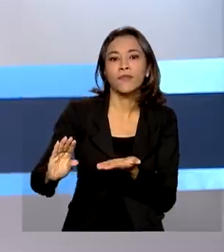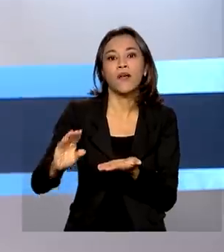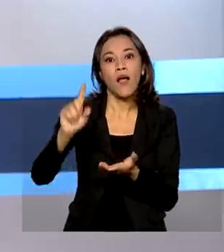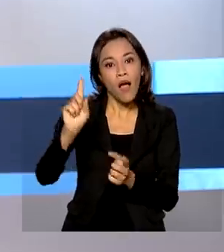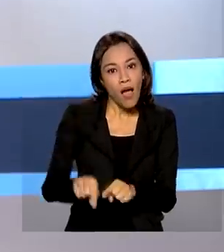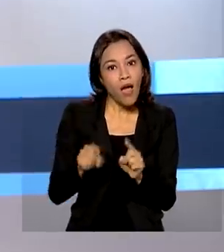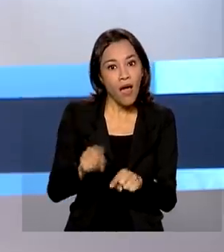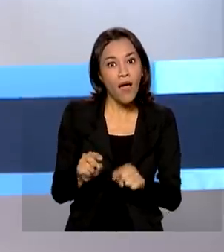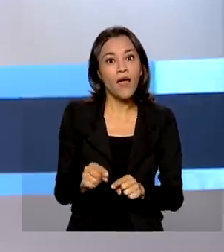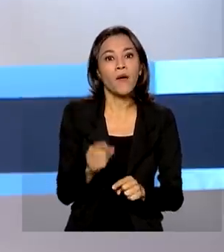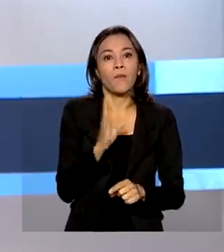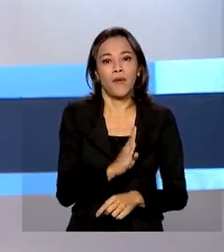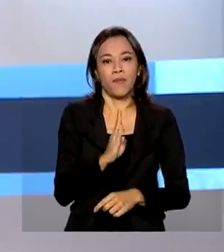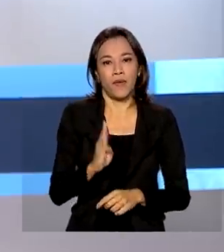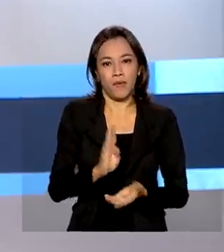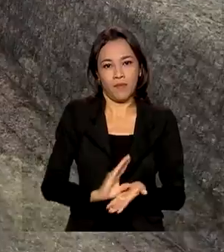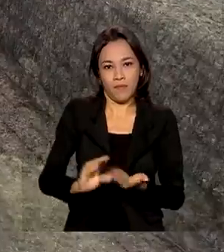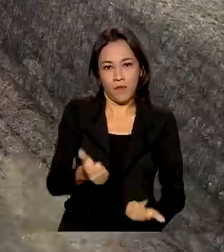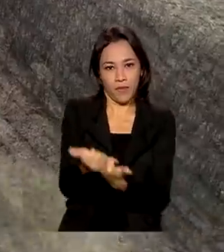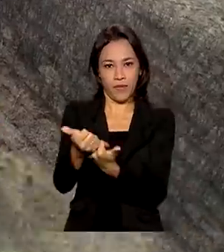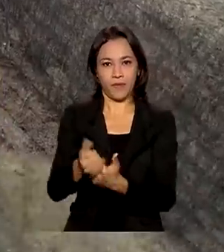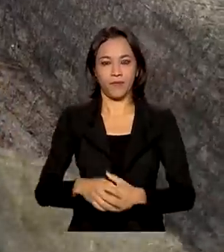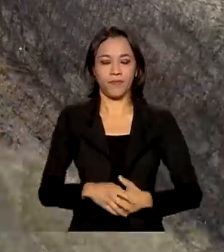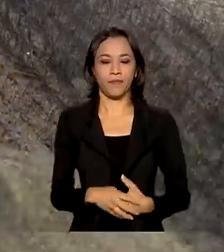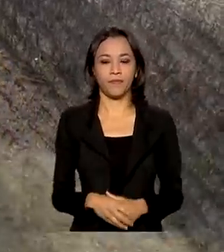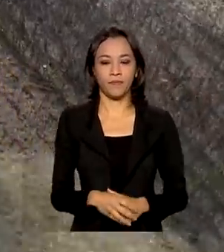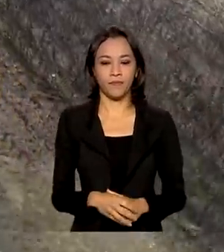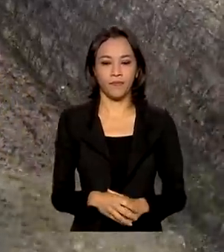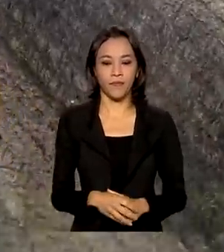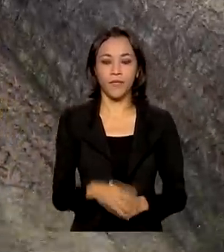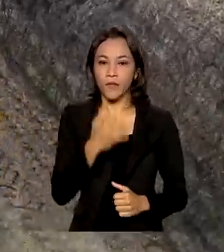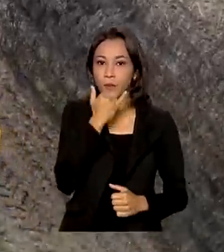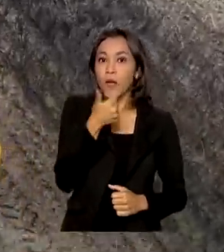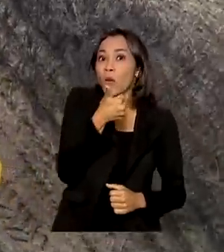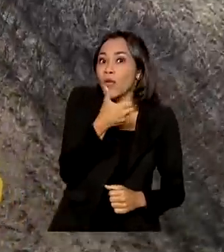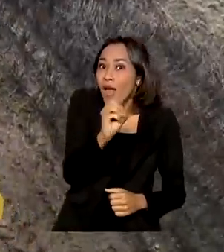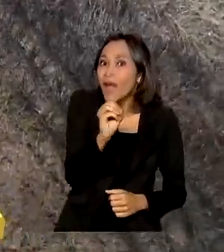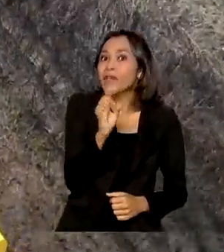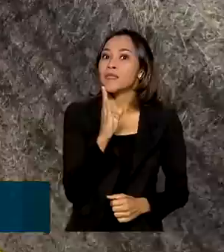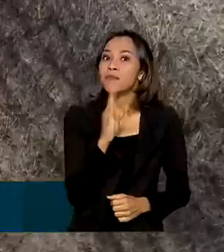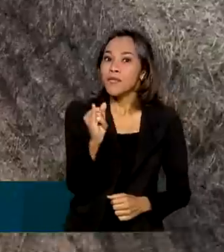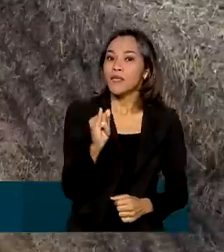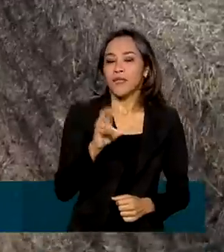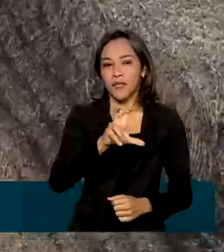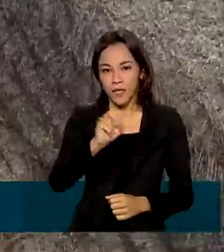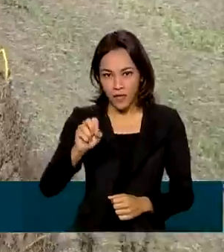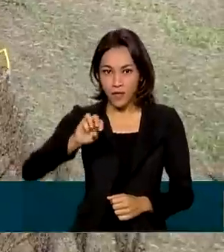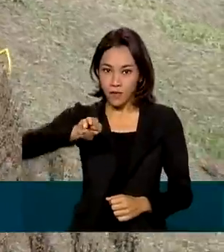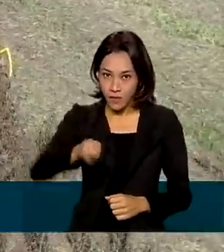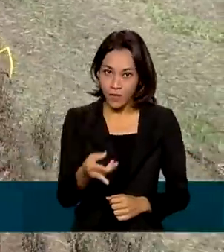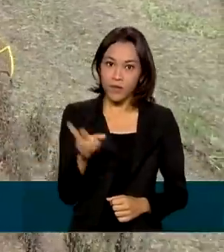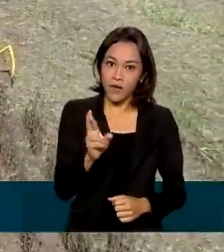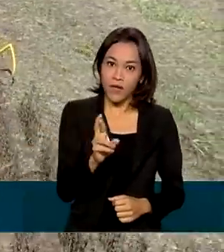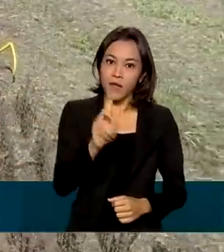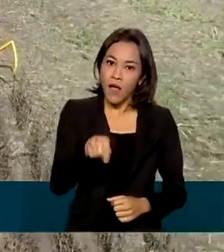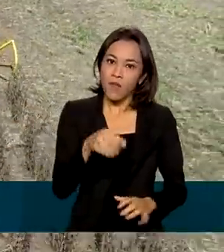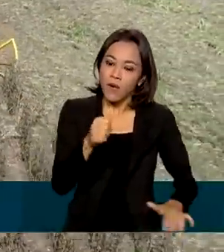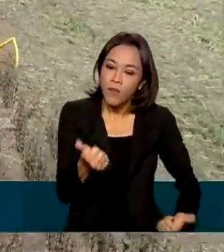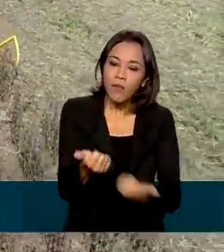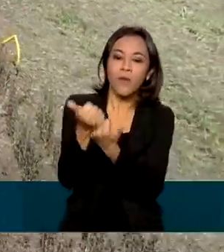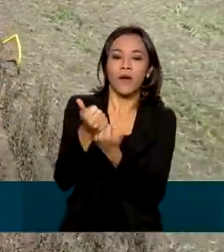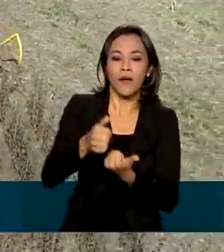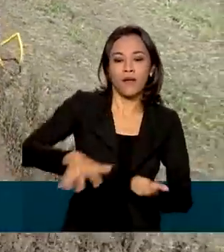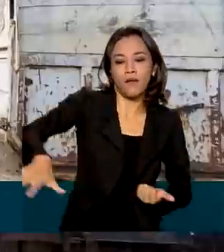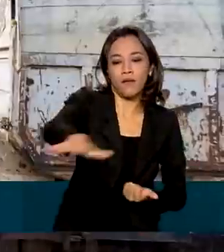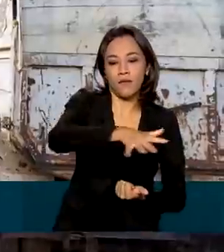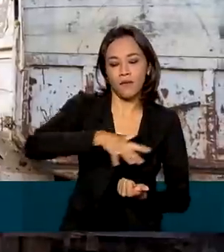programa BB Investimento Agro. Os 10 bilhões e meio de reais serão utilizados para apoiar a ampliação